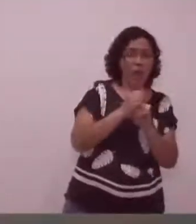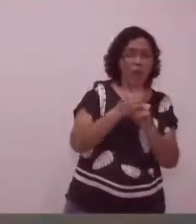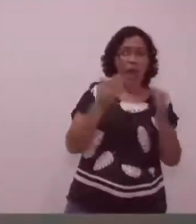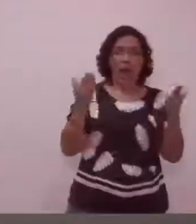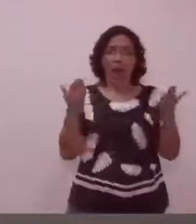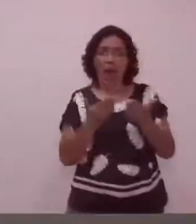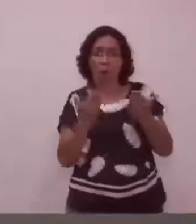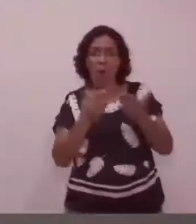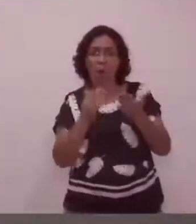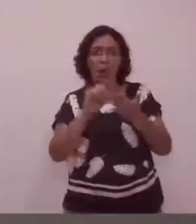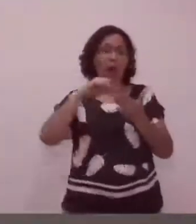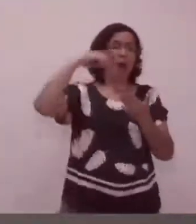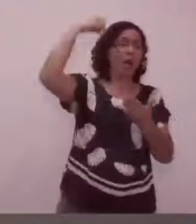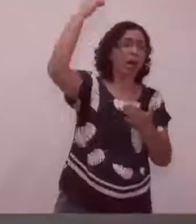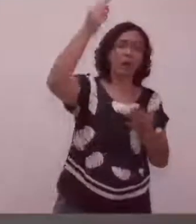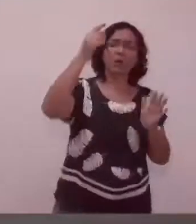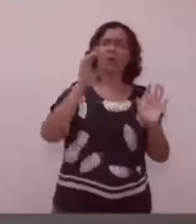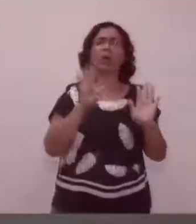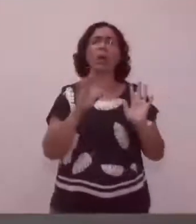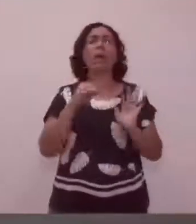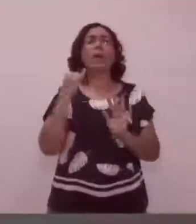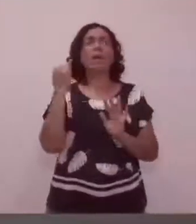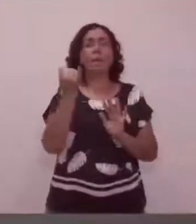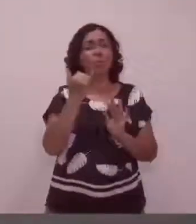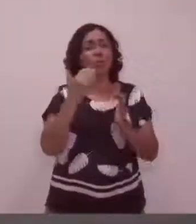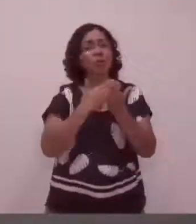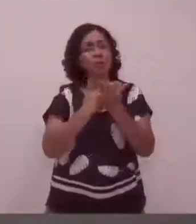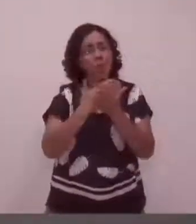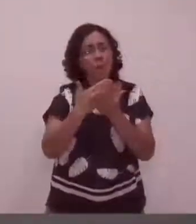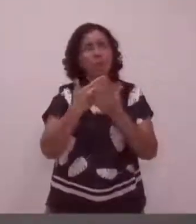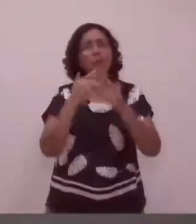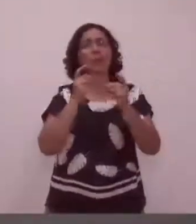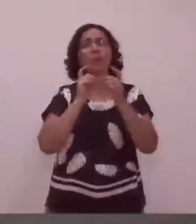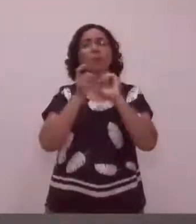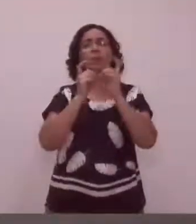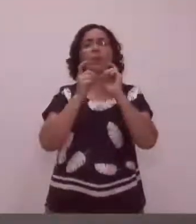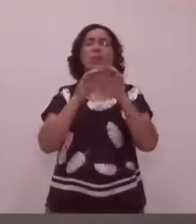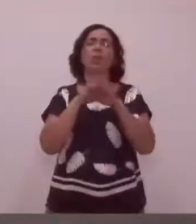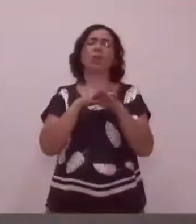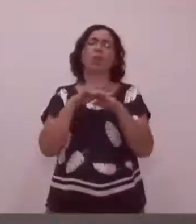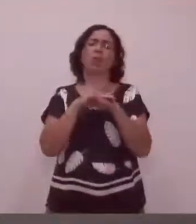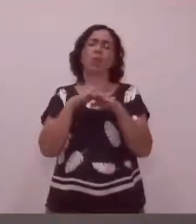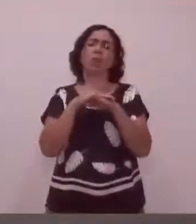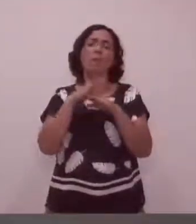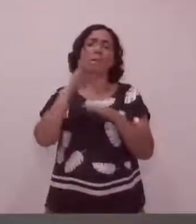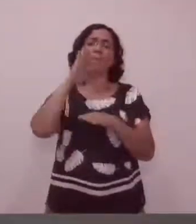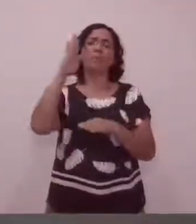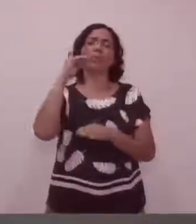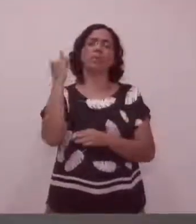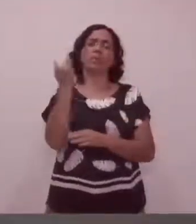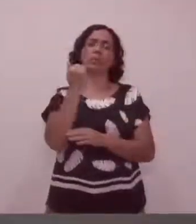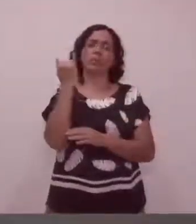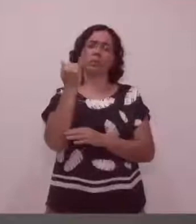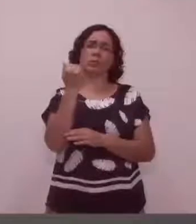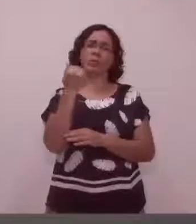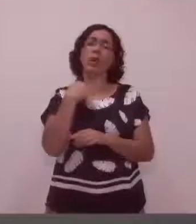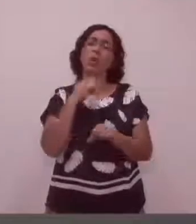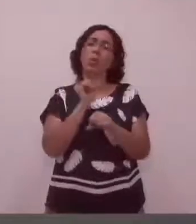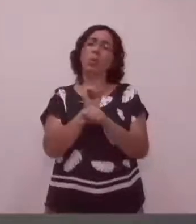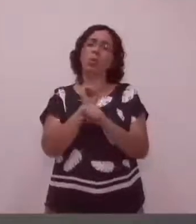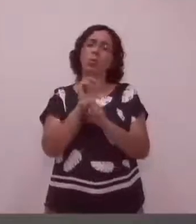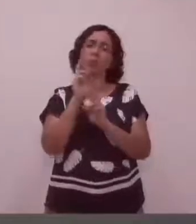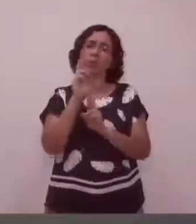se pode ser escalonado, mas pelo menos abrir o diálogo. Isso é o mais importante. Então a gente espera,